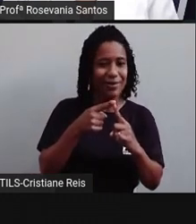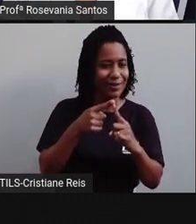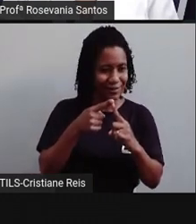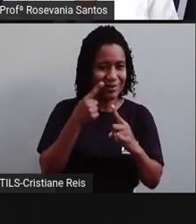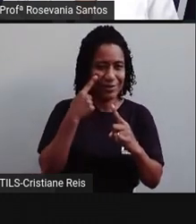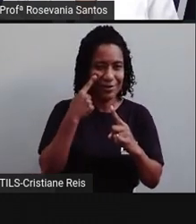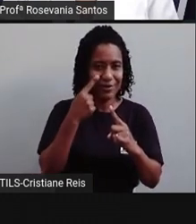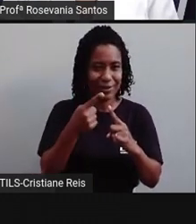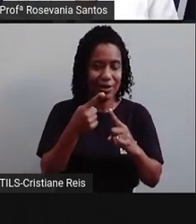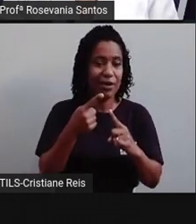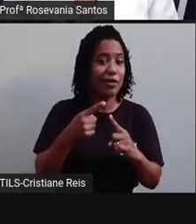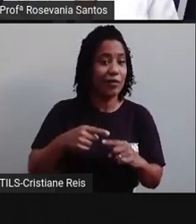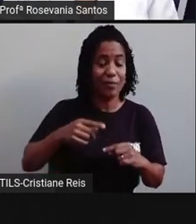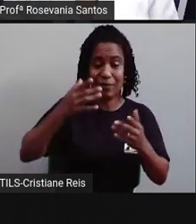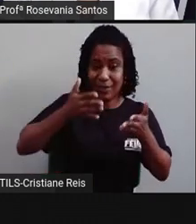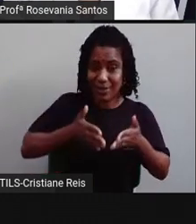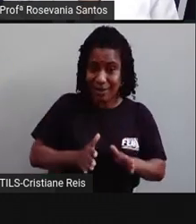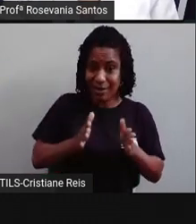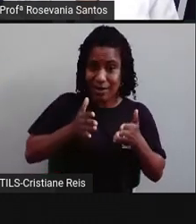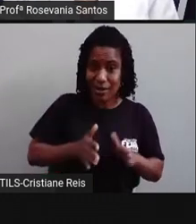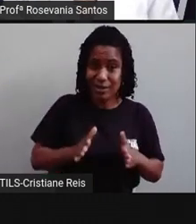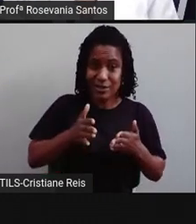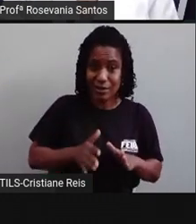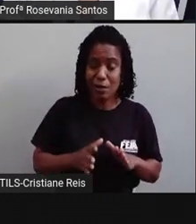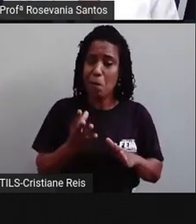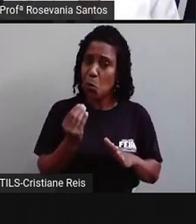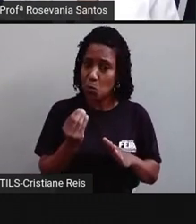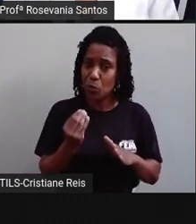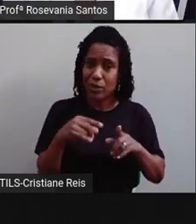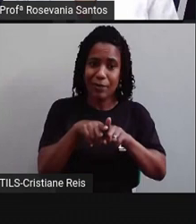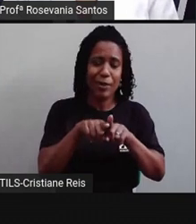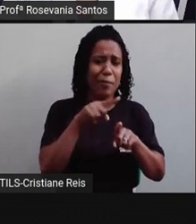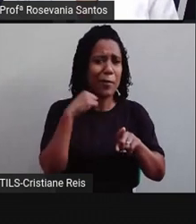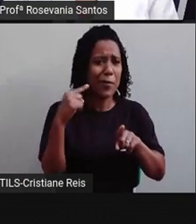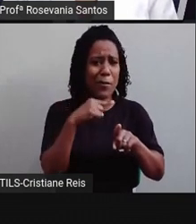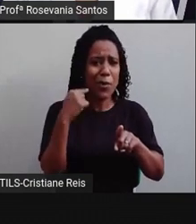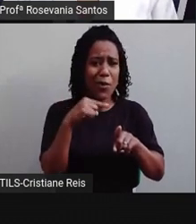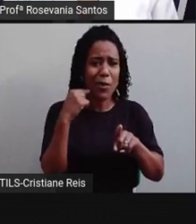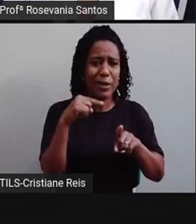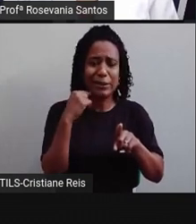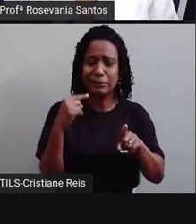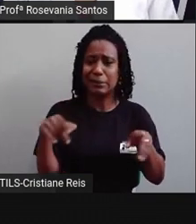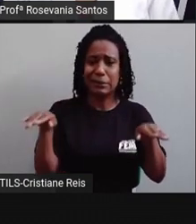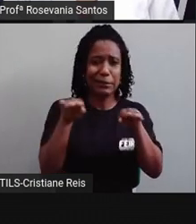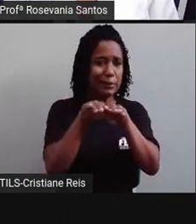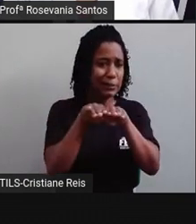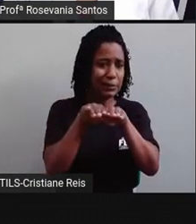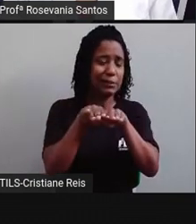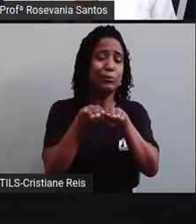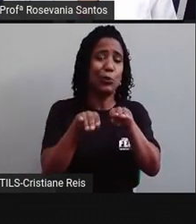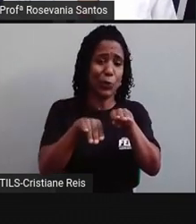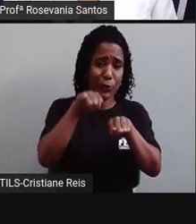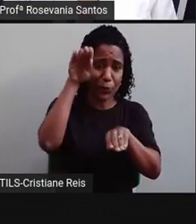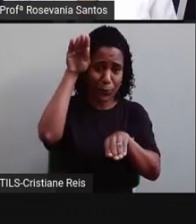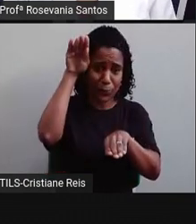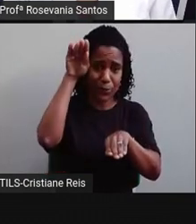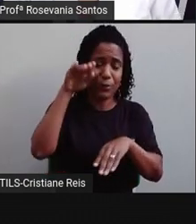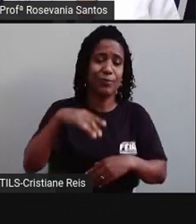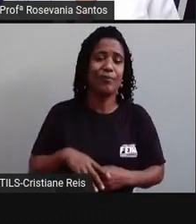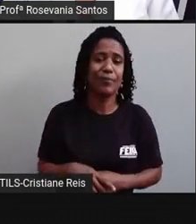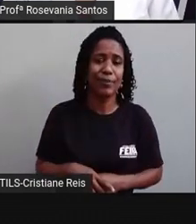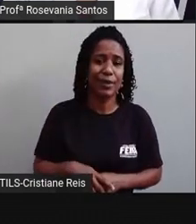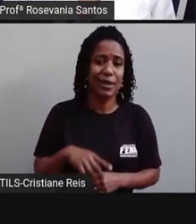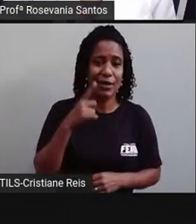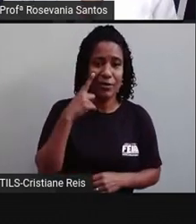tem natalidade alta, imortalidade alta também, a gente percebe, né, que o crescimento, ele não era tão grande, se